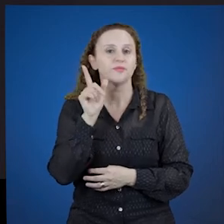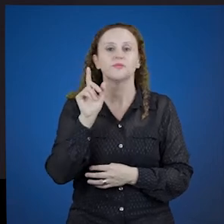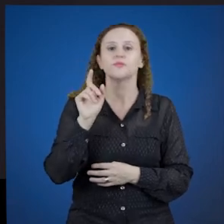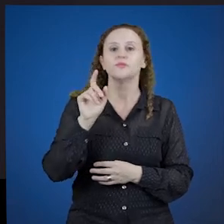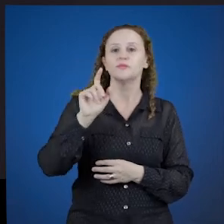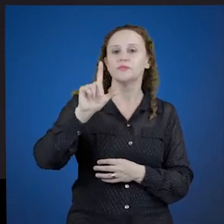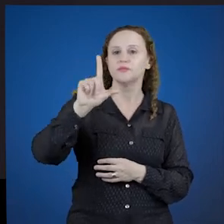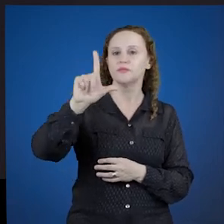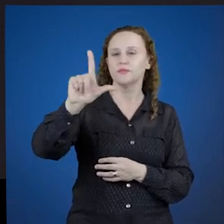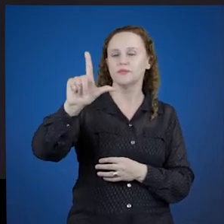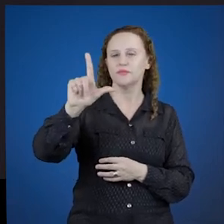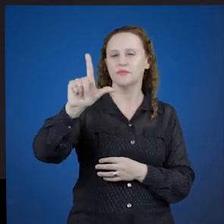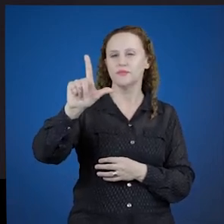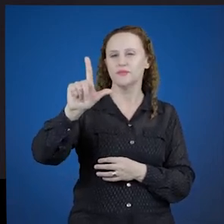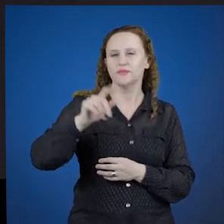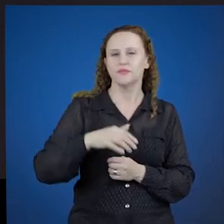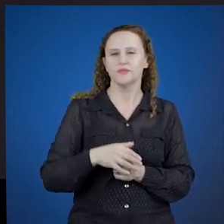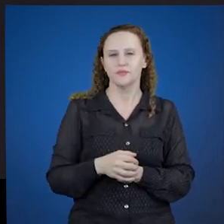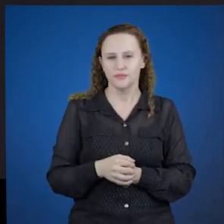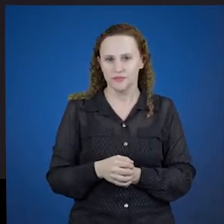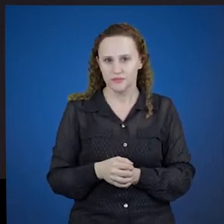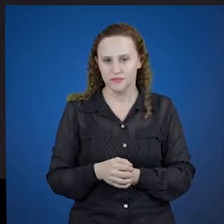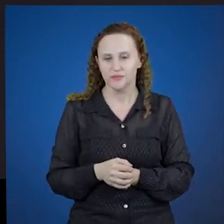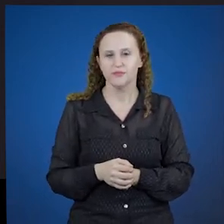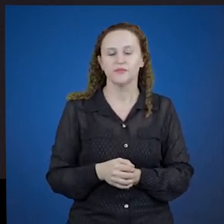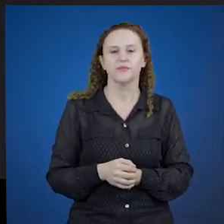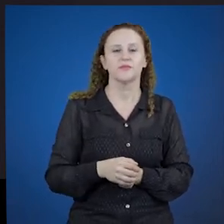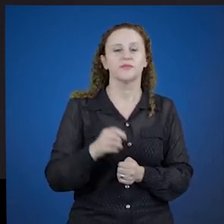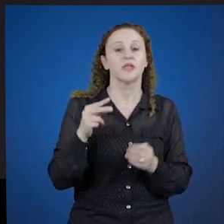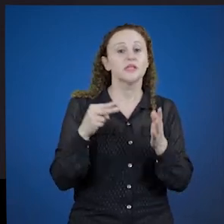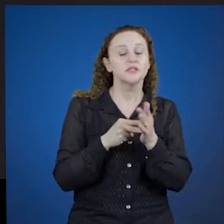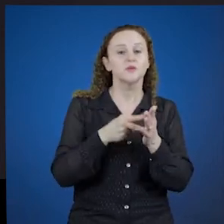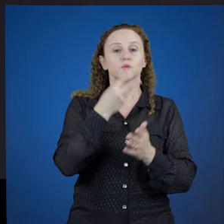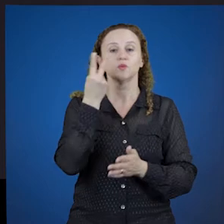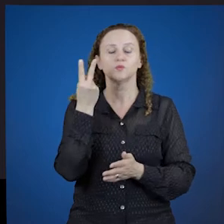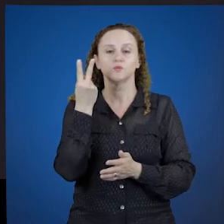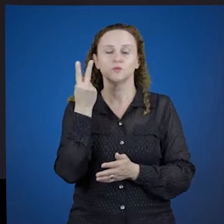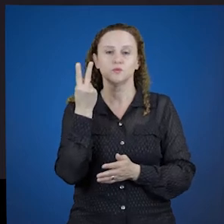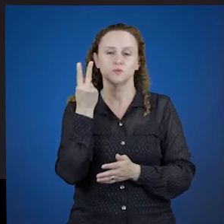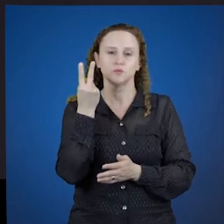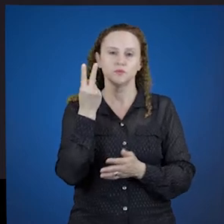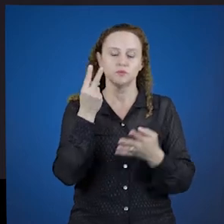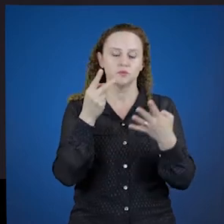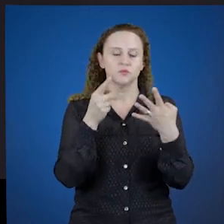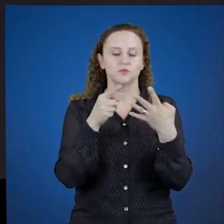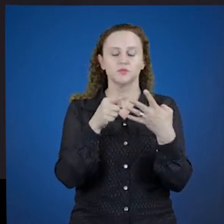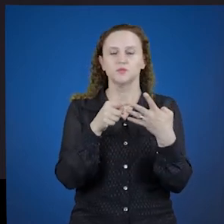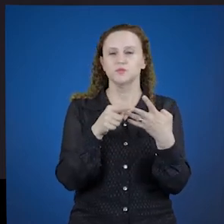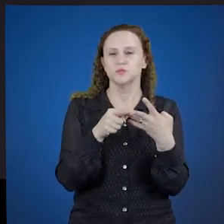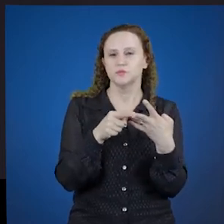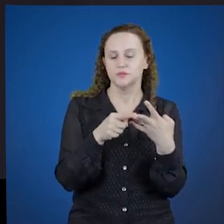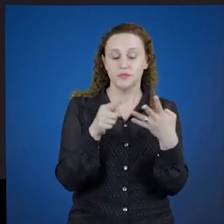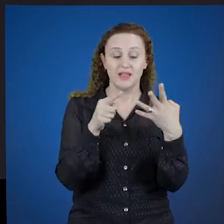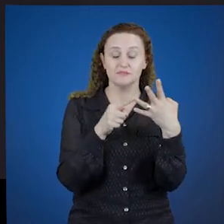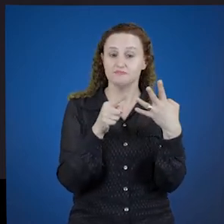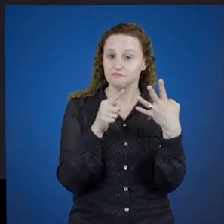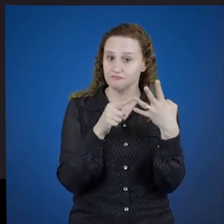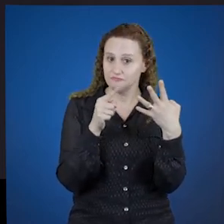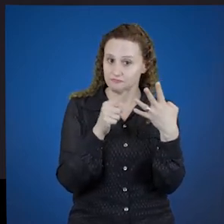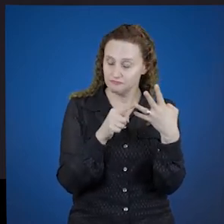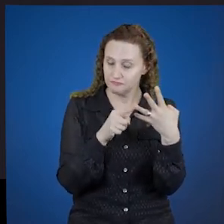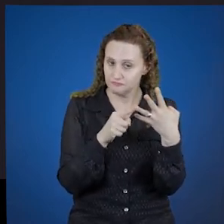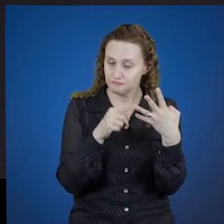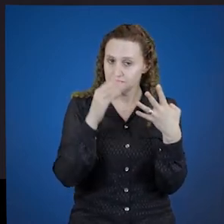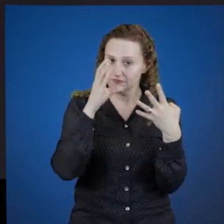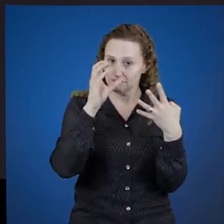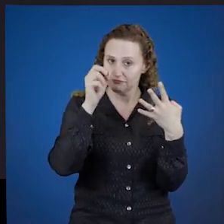verbos terminados em ere, de segunda conjugação. De terceira